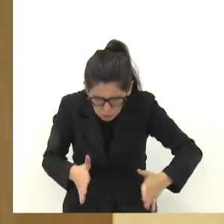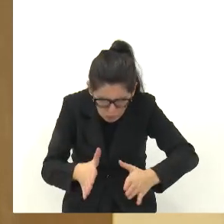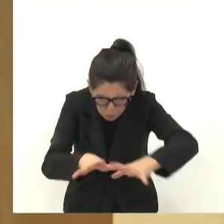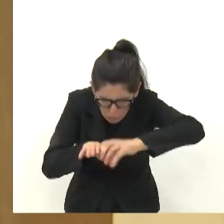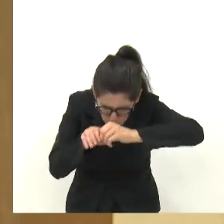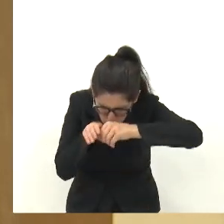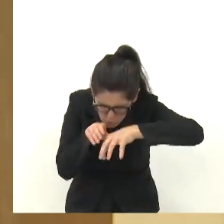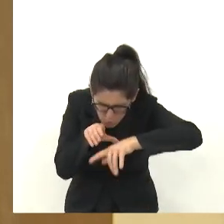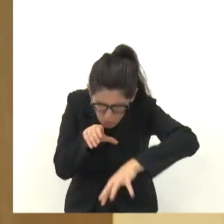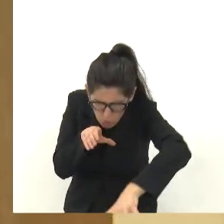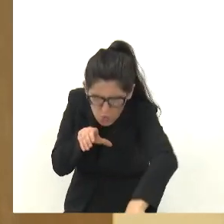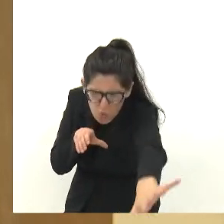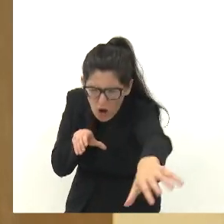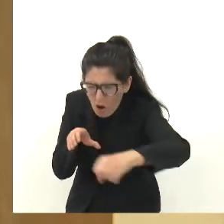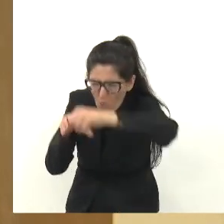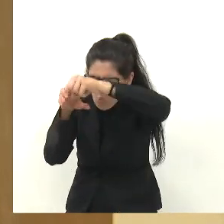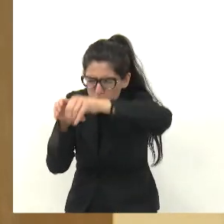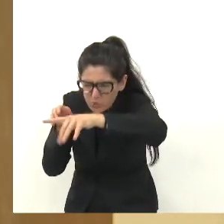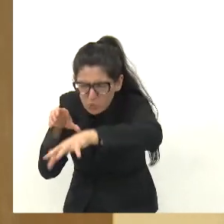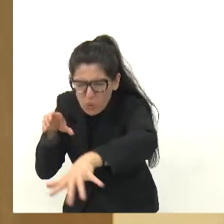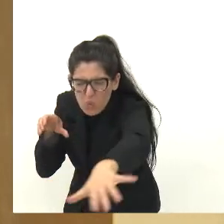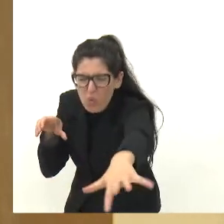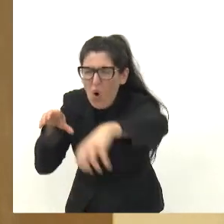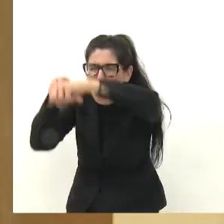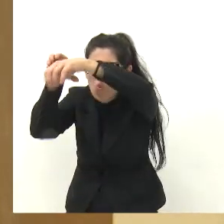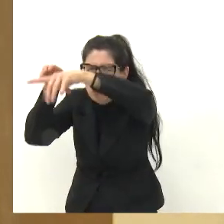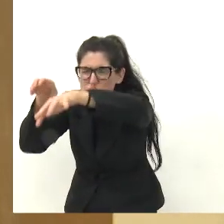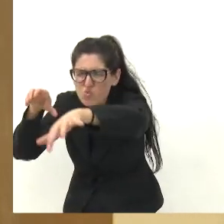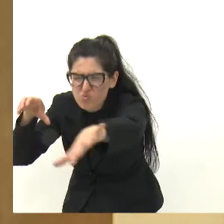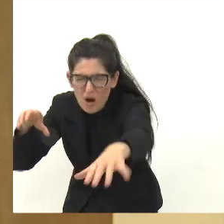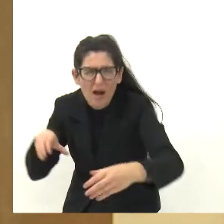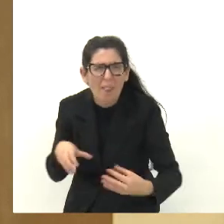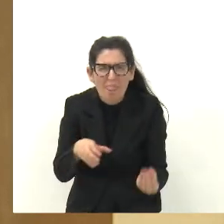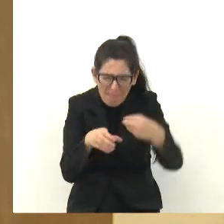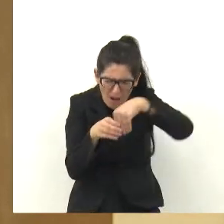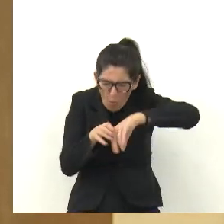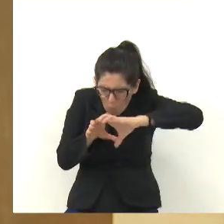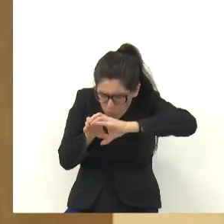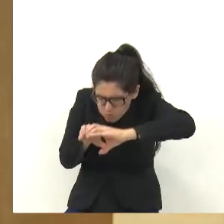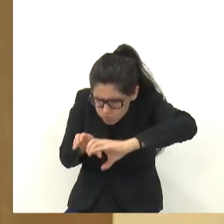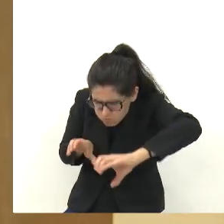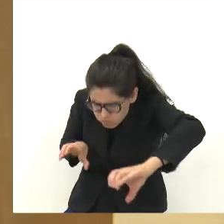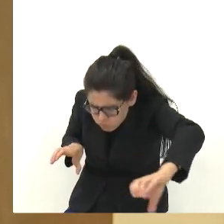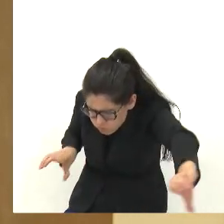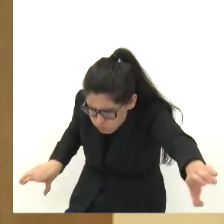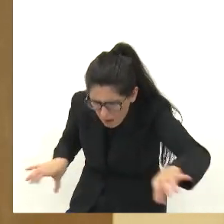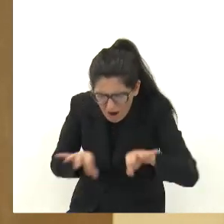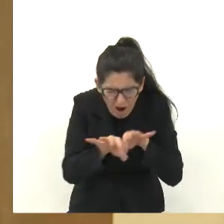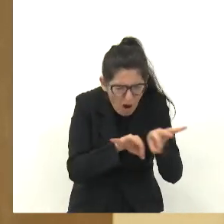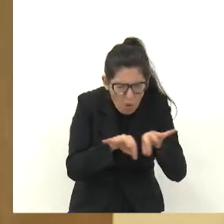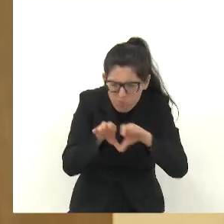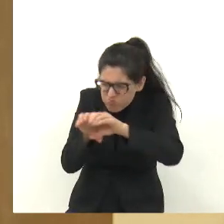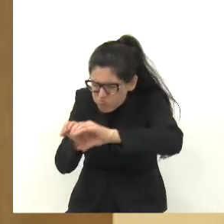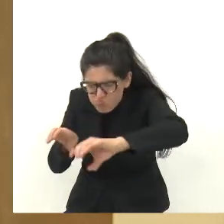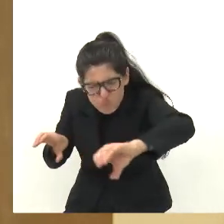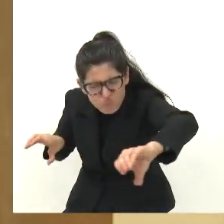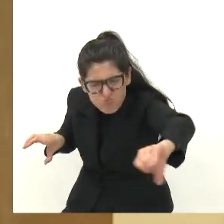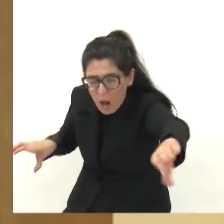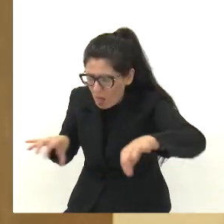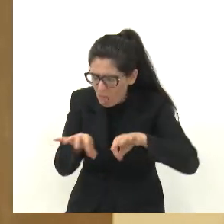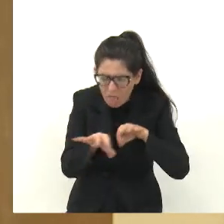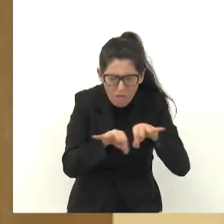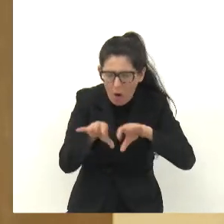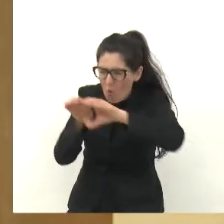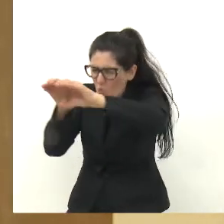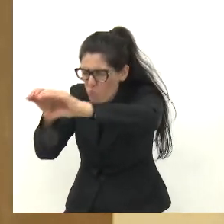Então, eles explicaram certinho que tiveram que tampar, entraram dentro do tubo. Então, aqui é o João Divina, toda a sua equipe. Eu falo,